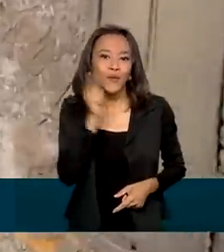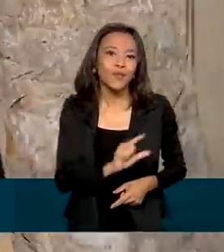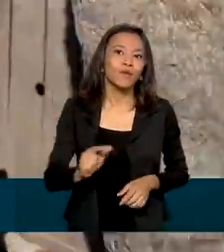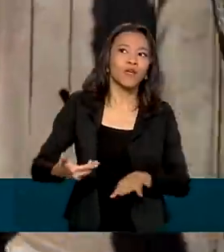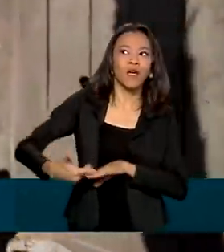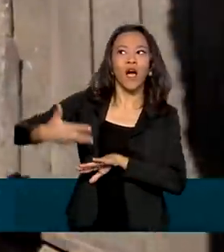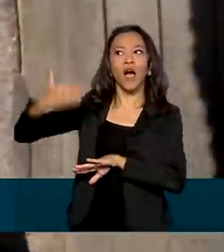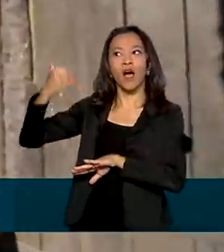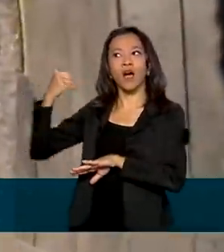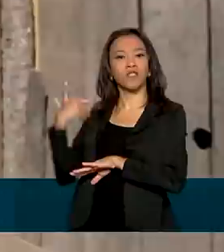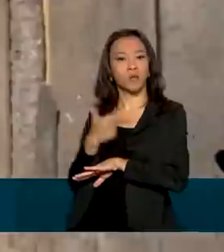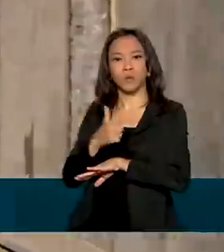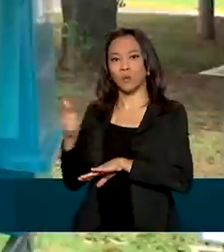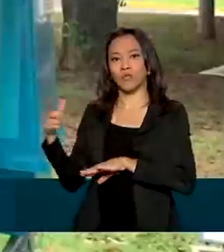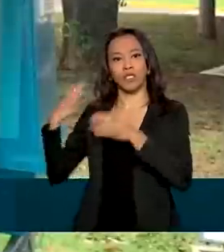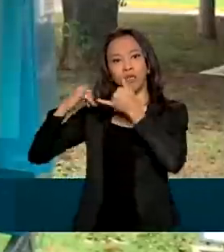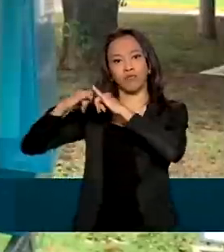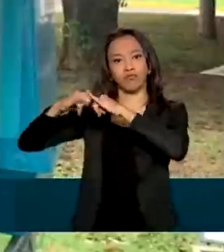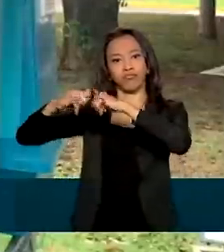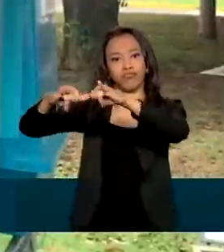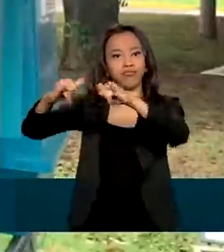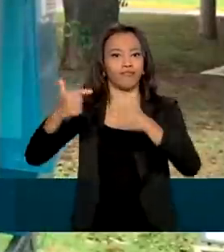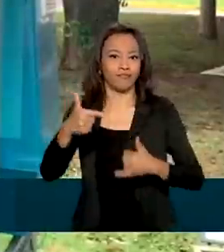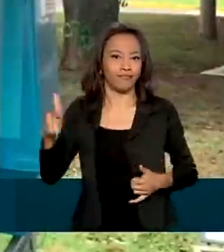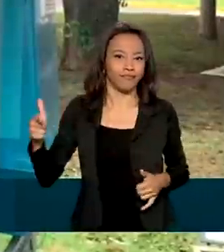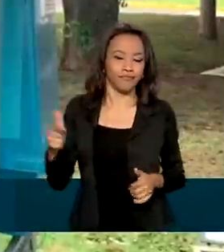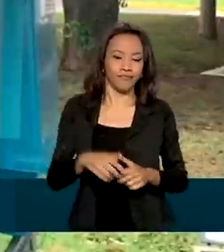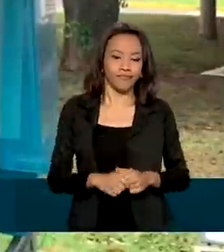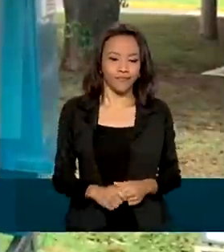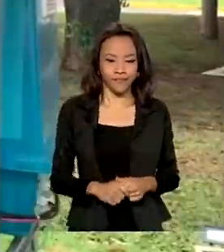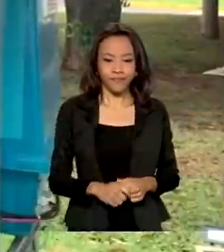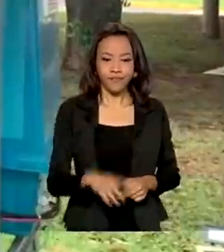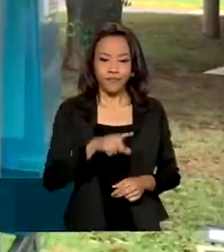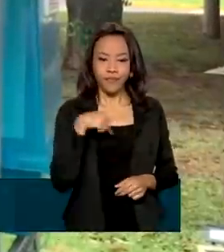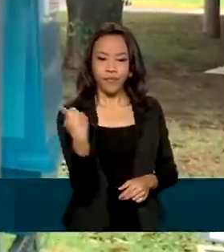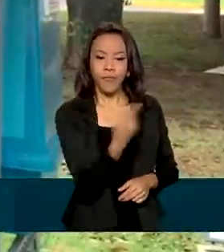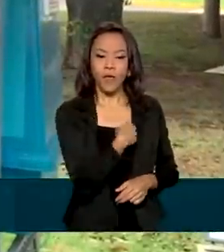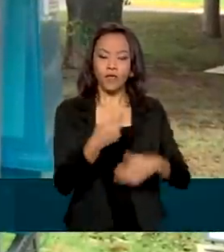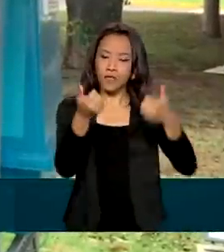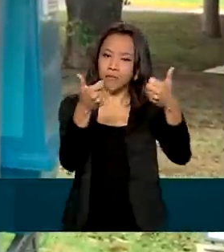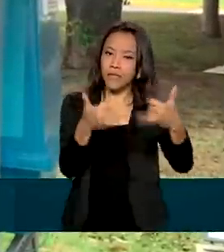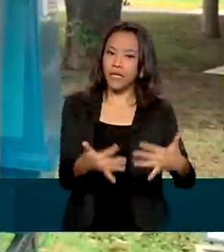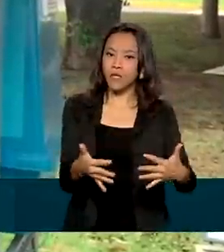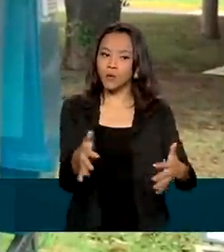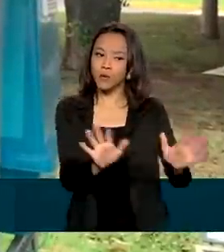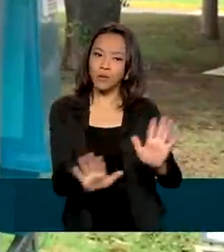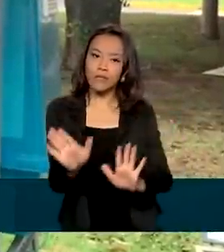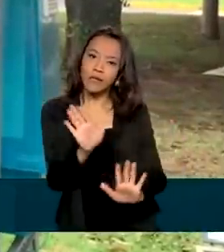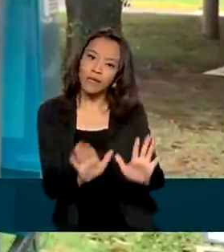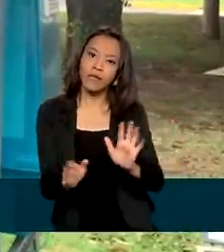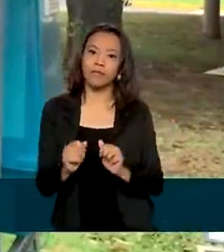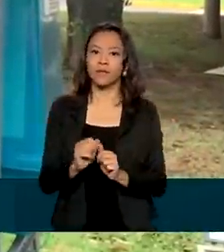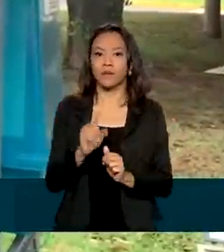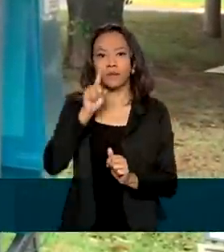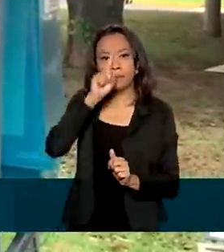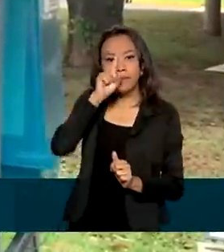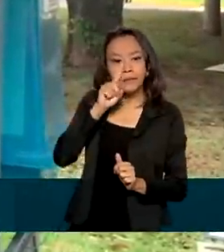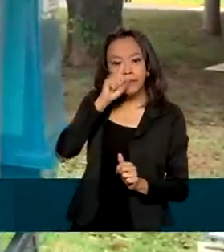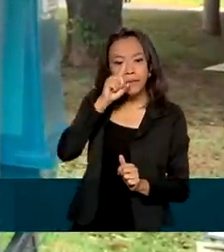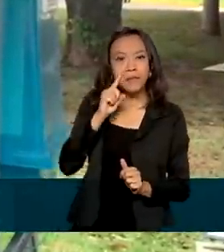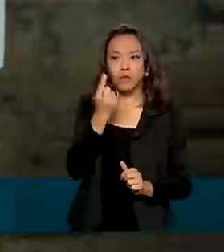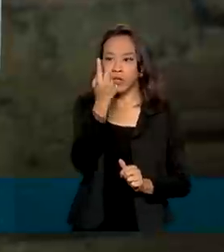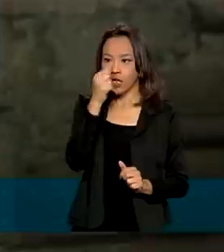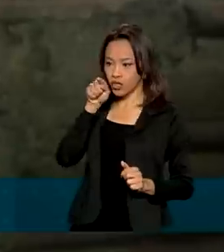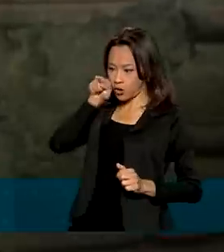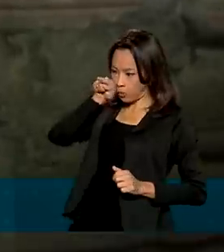conviveu com a energia convencional. A gente está tendo que explicar os riscos, os cuidados, que não pode pôr o dedinho na